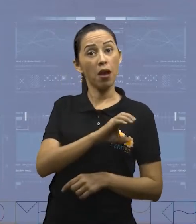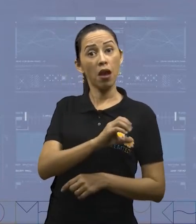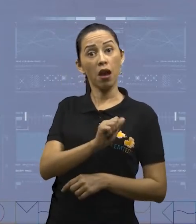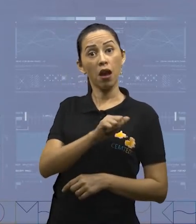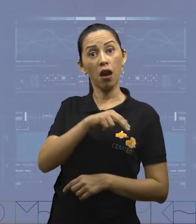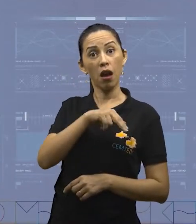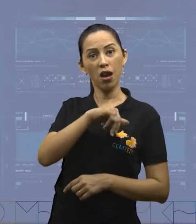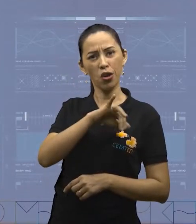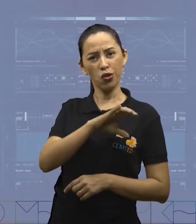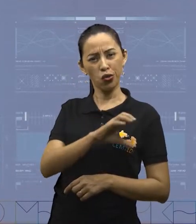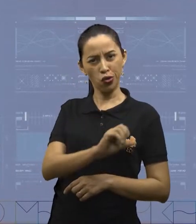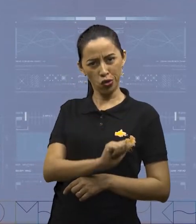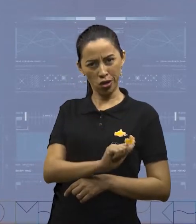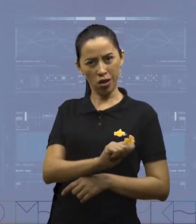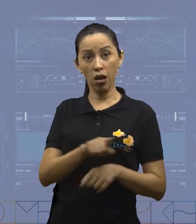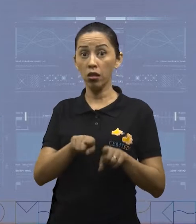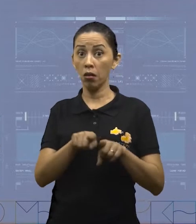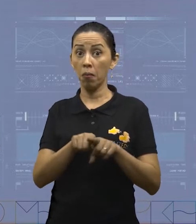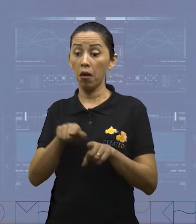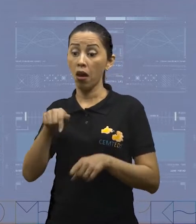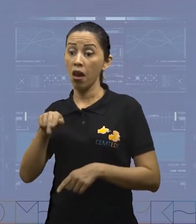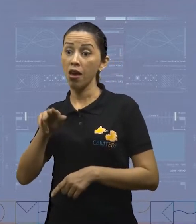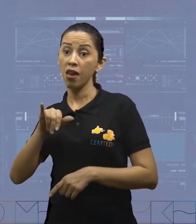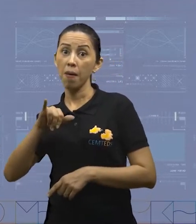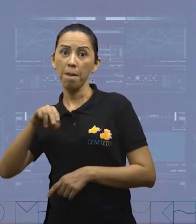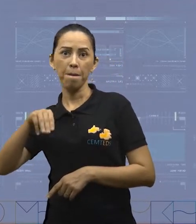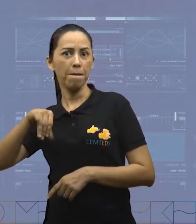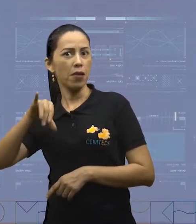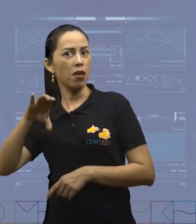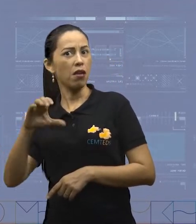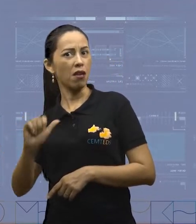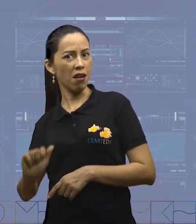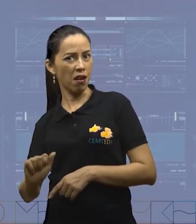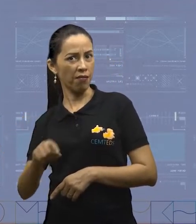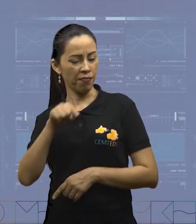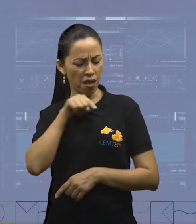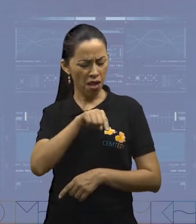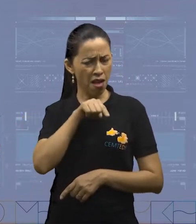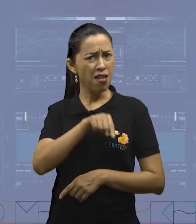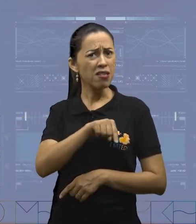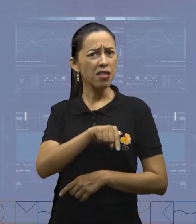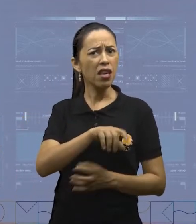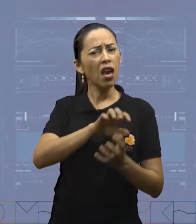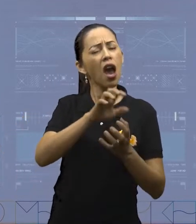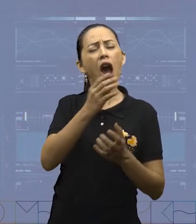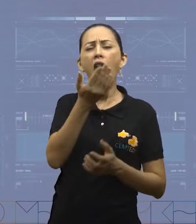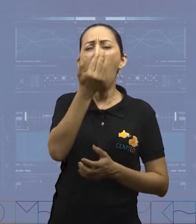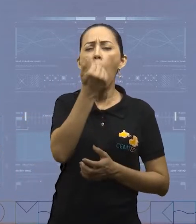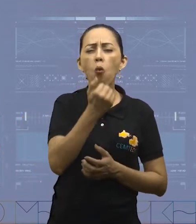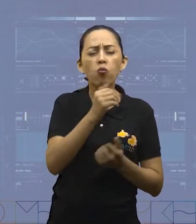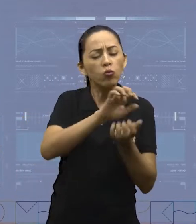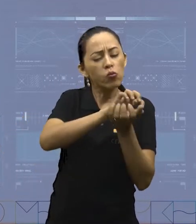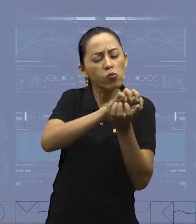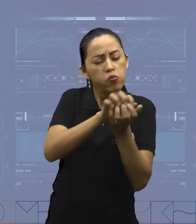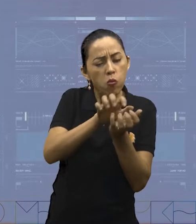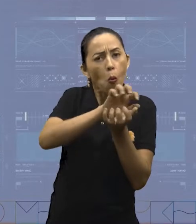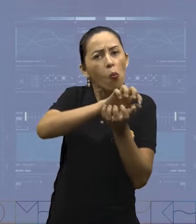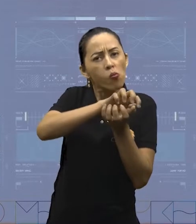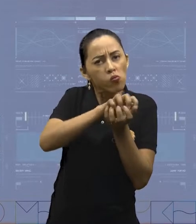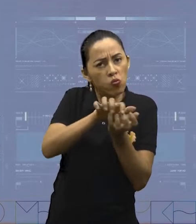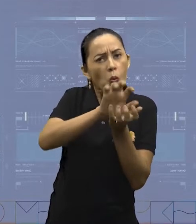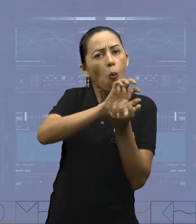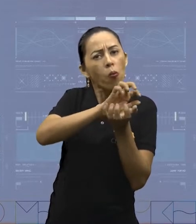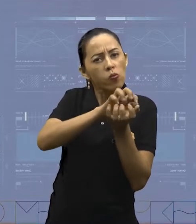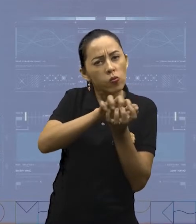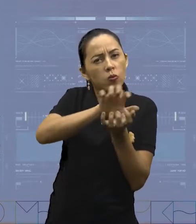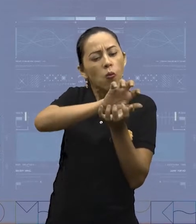é aquela na qual o alimento é amassado e triturado. Essa digestão ocorre com a mastigação, a deglutição e